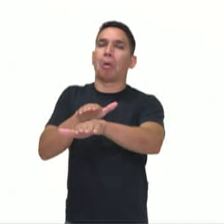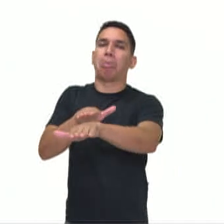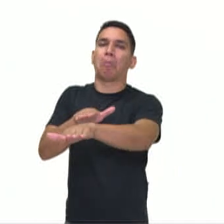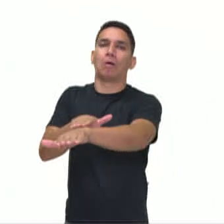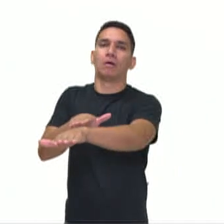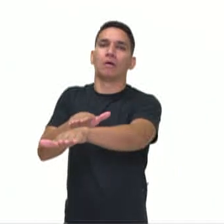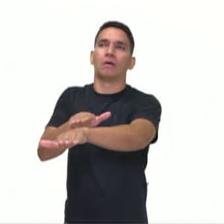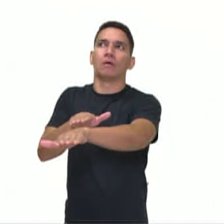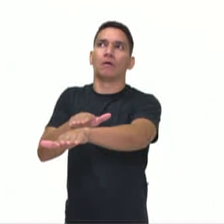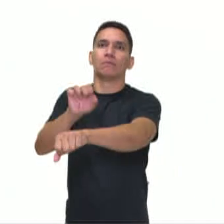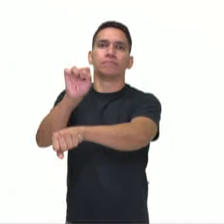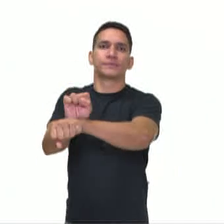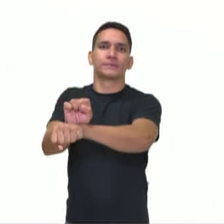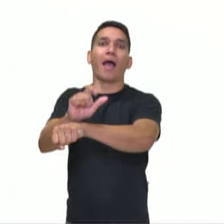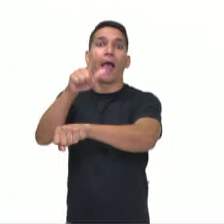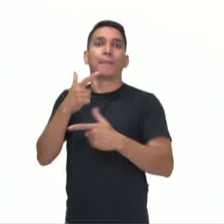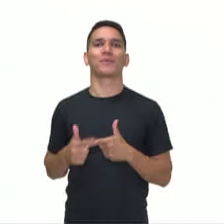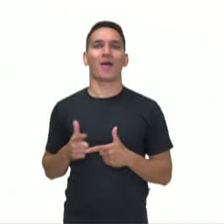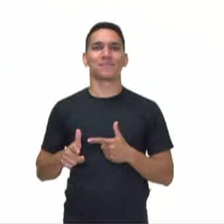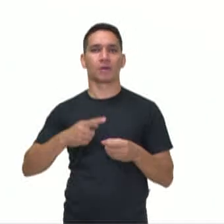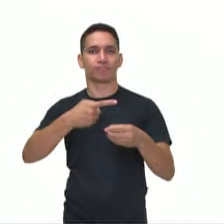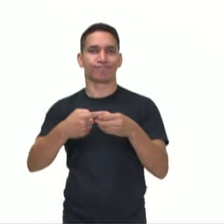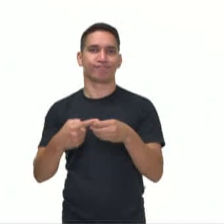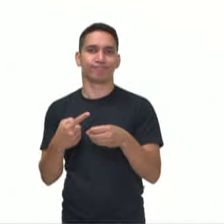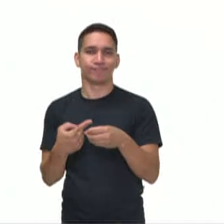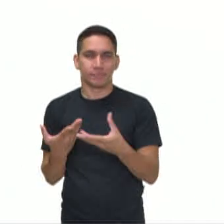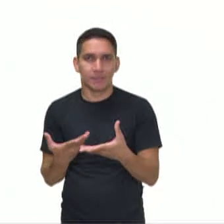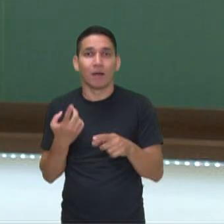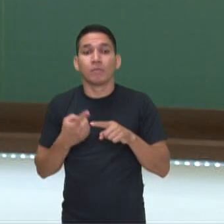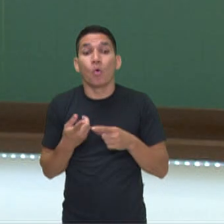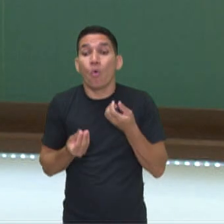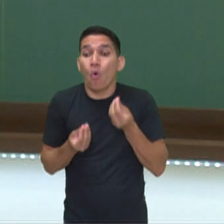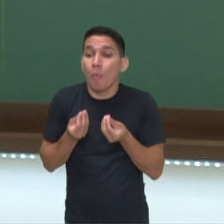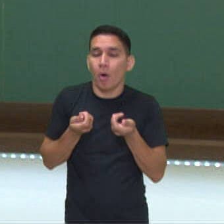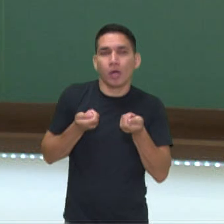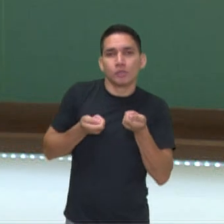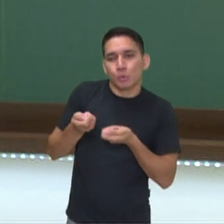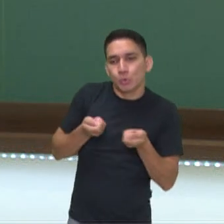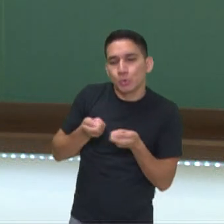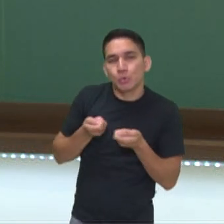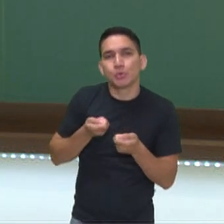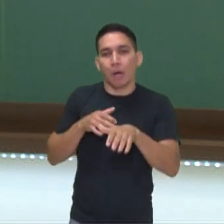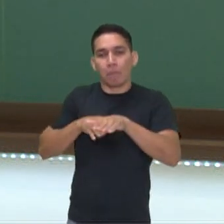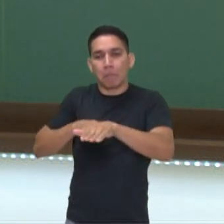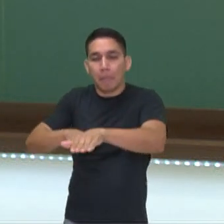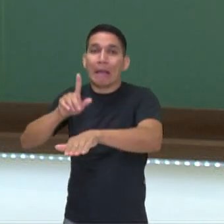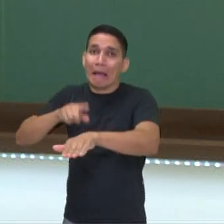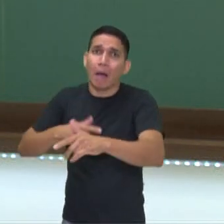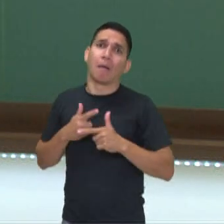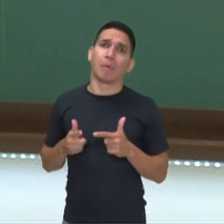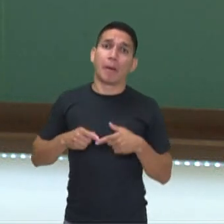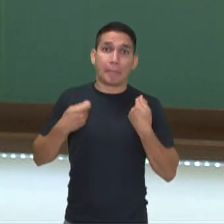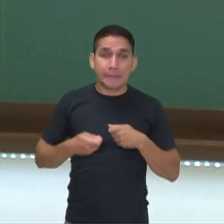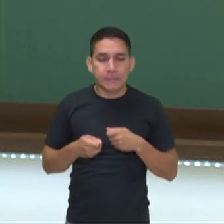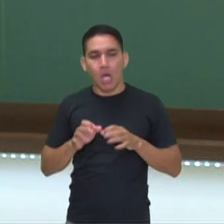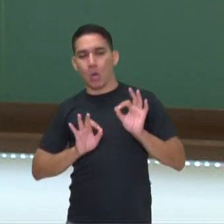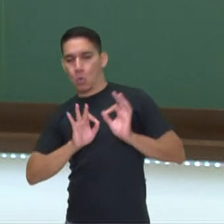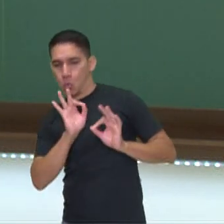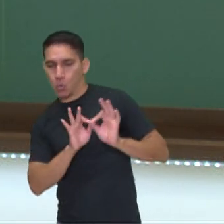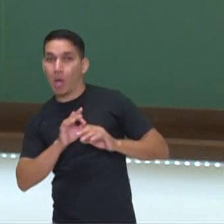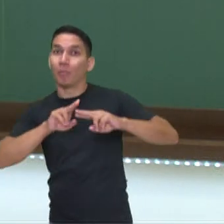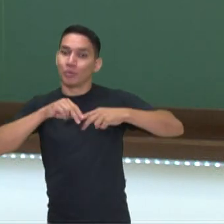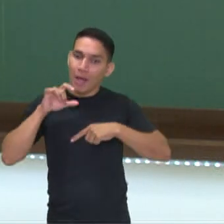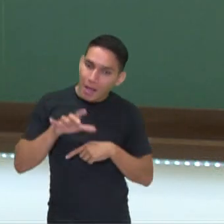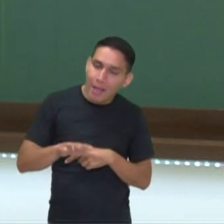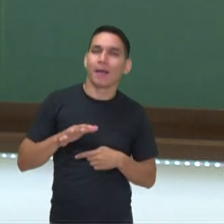problema para as cidades. A gestão do trânsito no espaço urbano é um problema a ser gerido. E é a partir daí que tem que